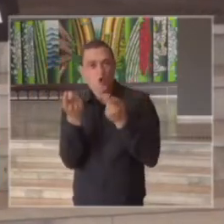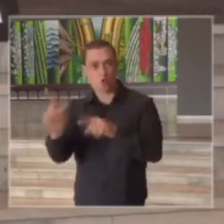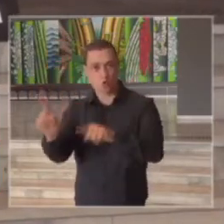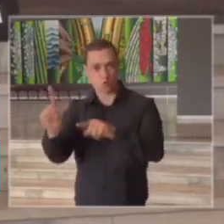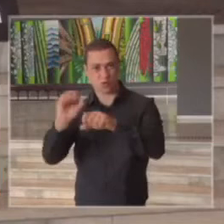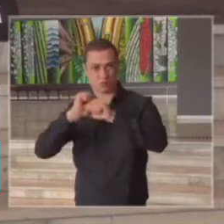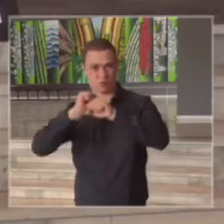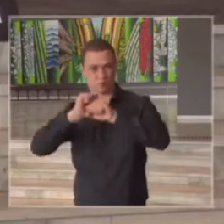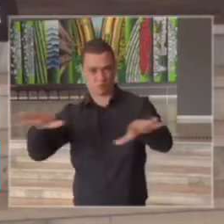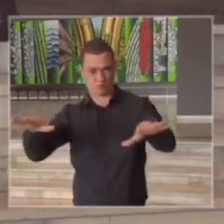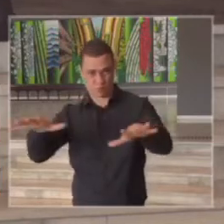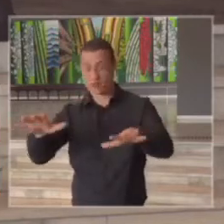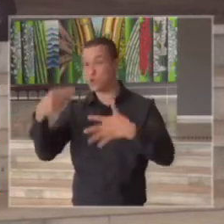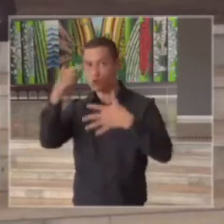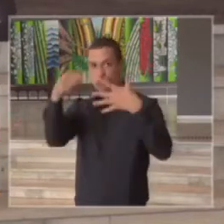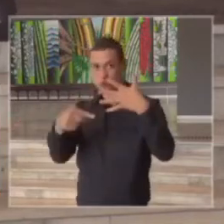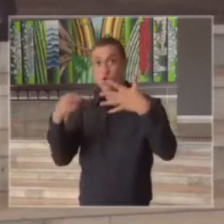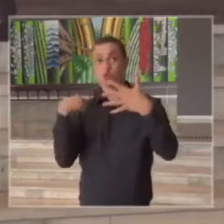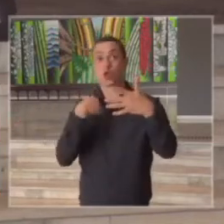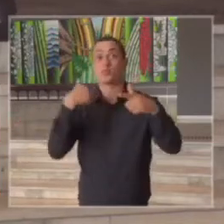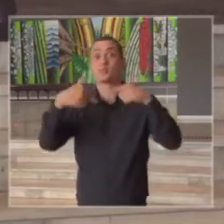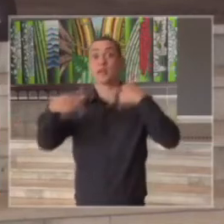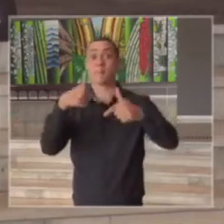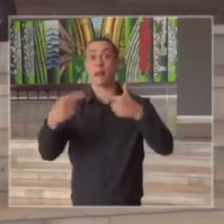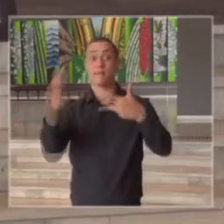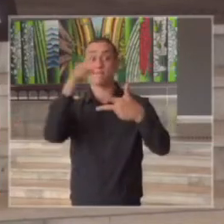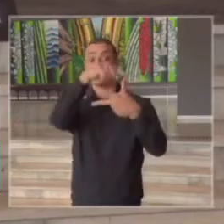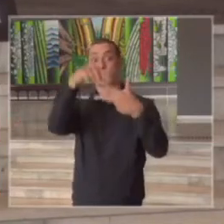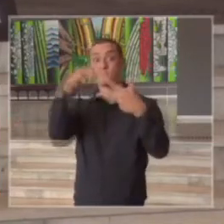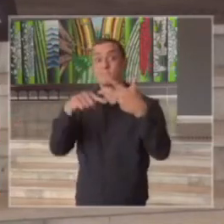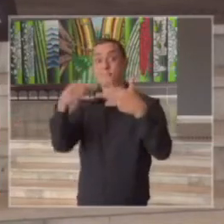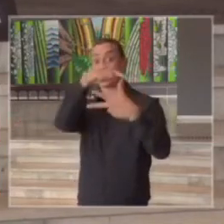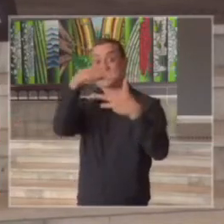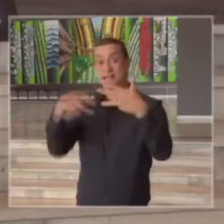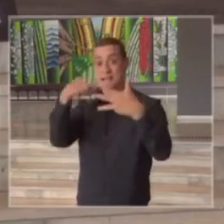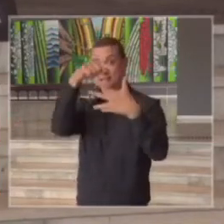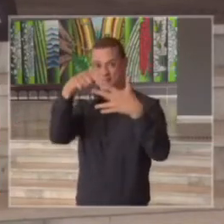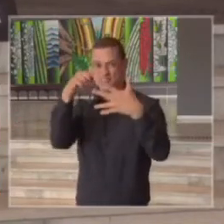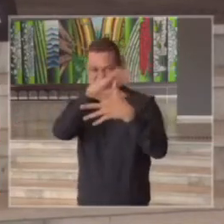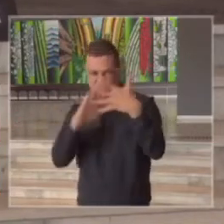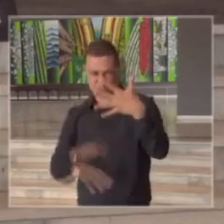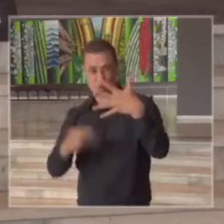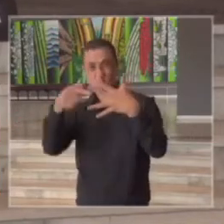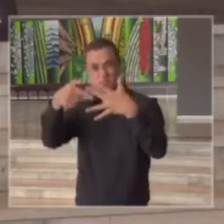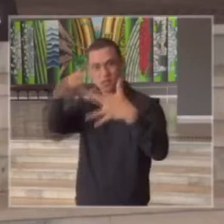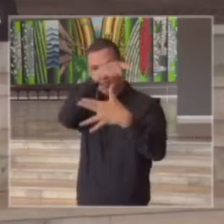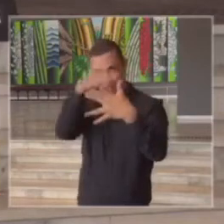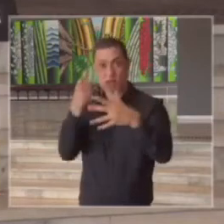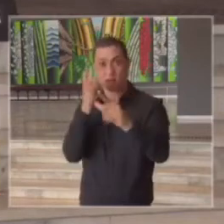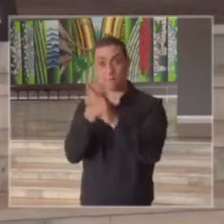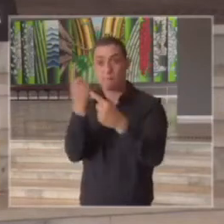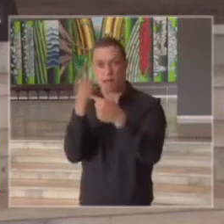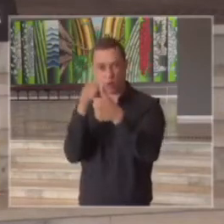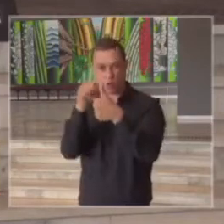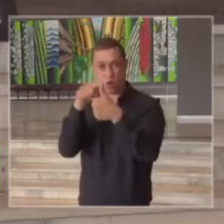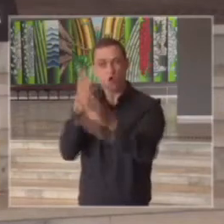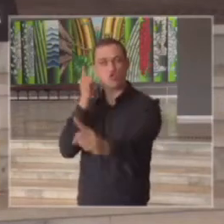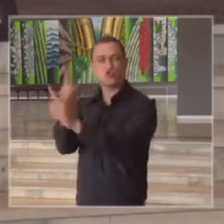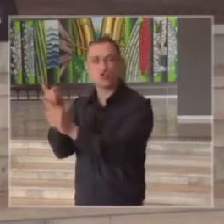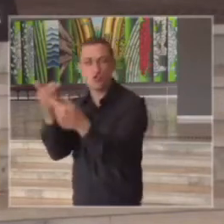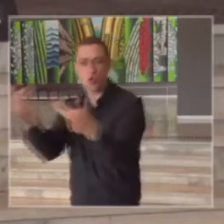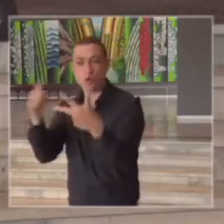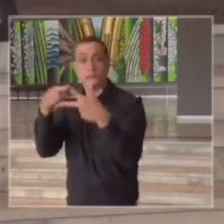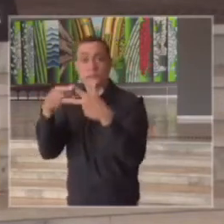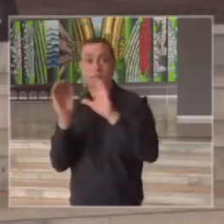epidemia e nós estamos trabalhando nos três primeiros pilares identificar casos isolar